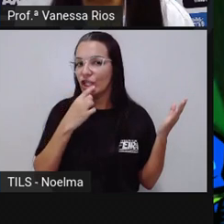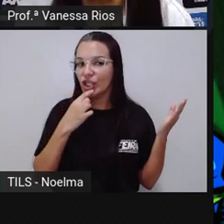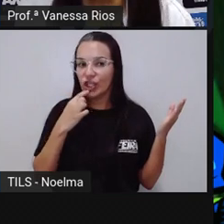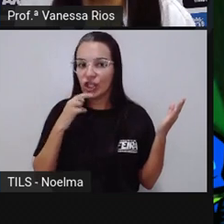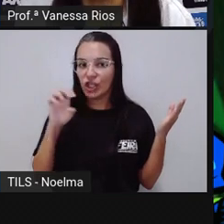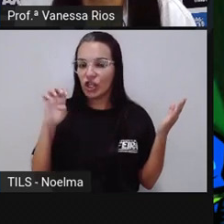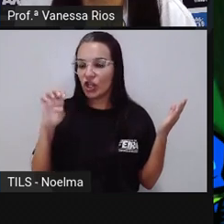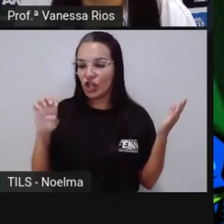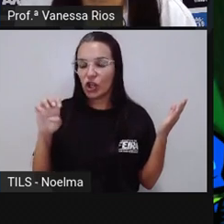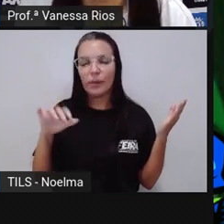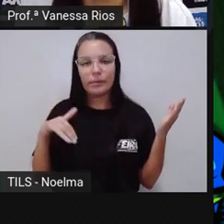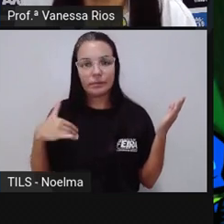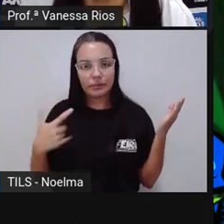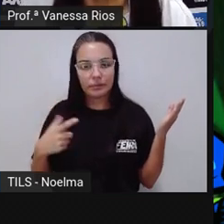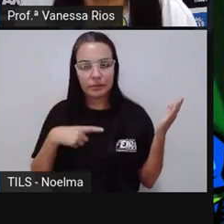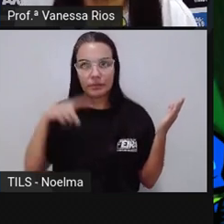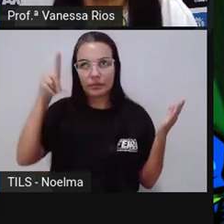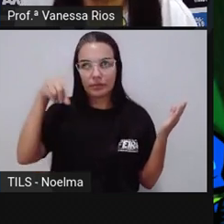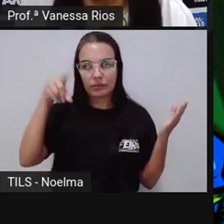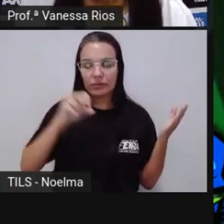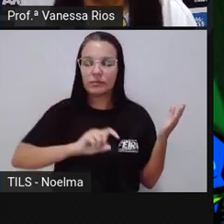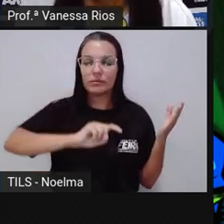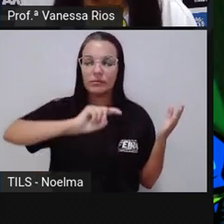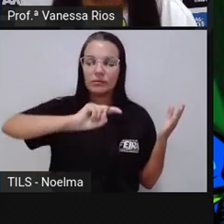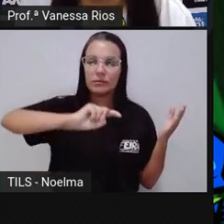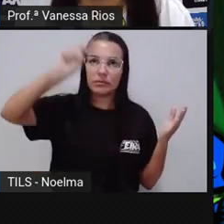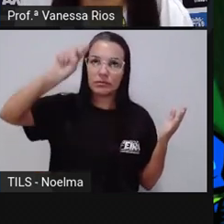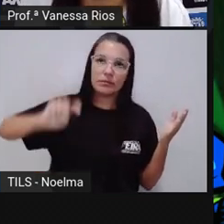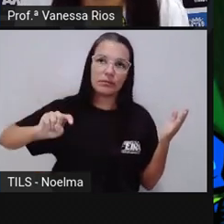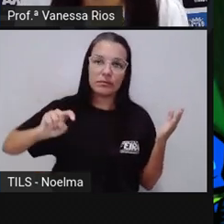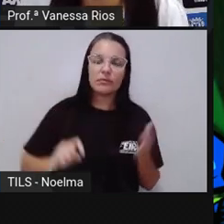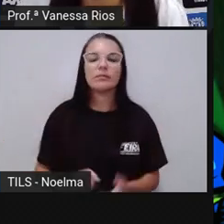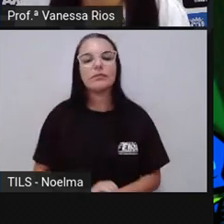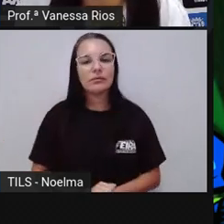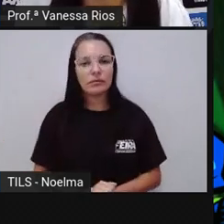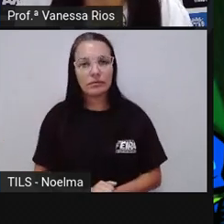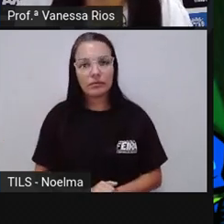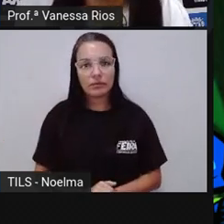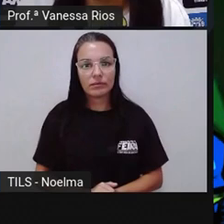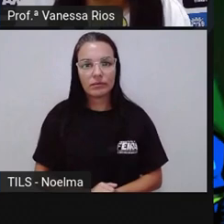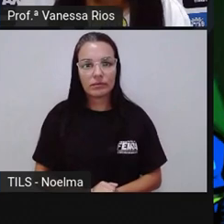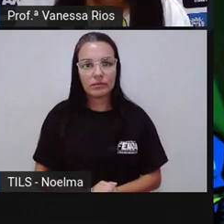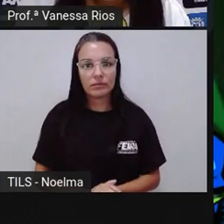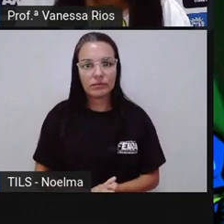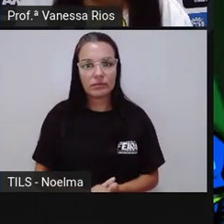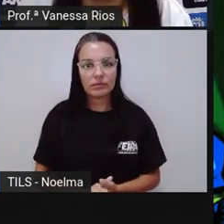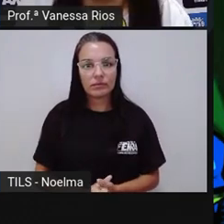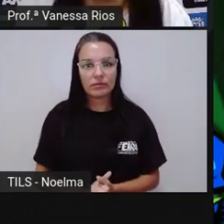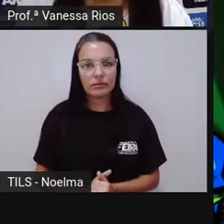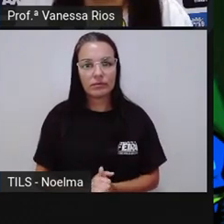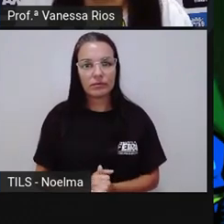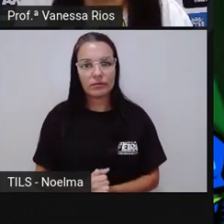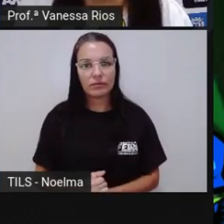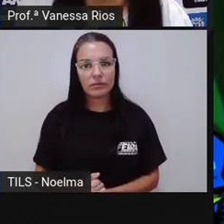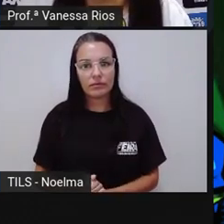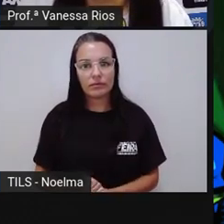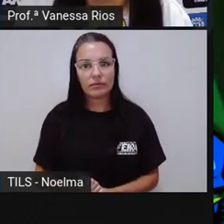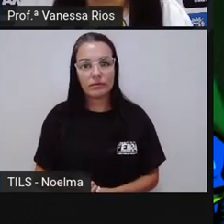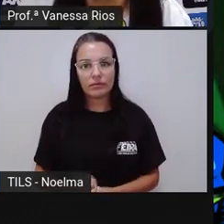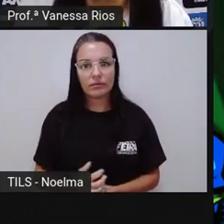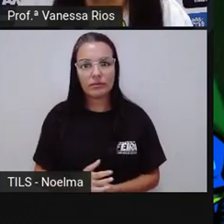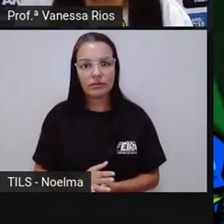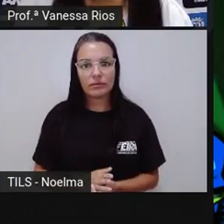oxítona, que é a sílaba tônica, que a sílaba L. E que pelo som fechado da letra E, vai receber o